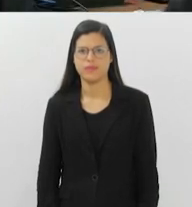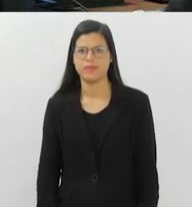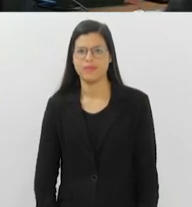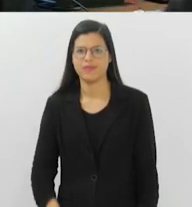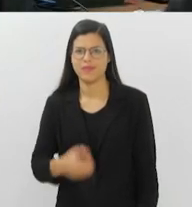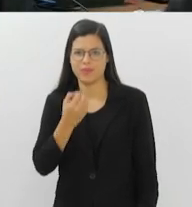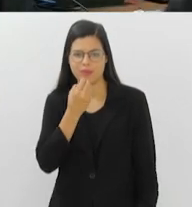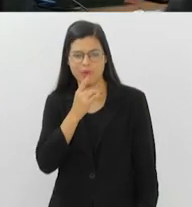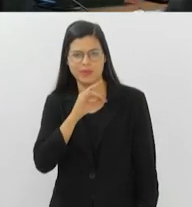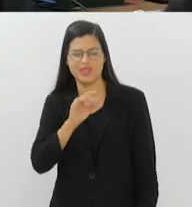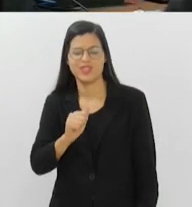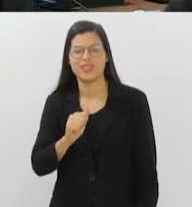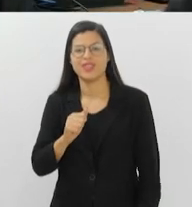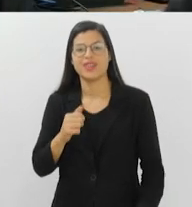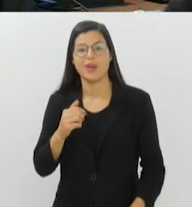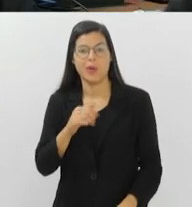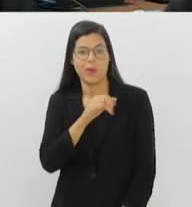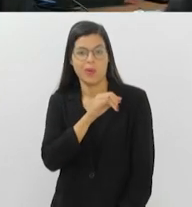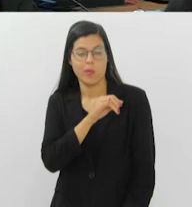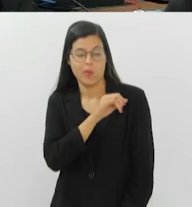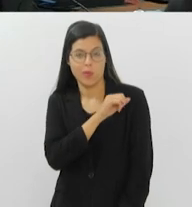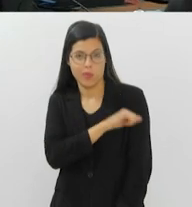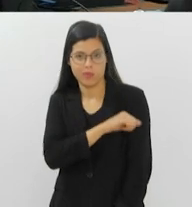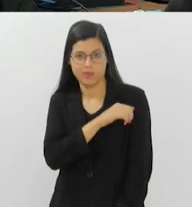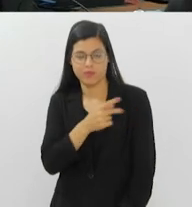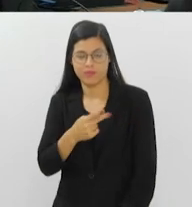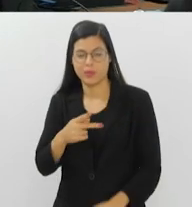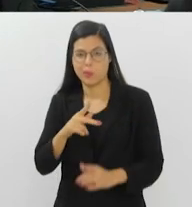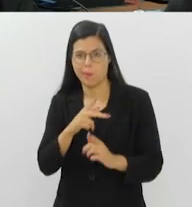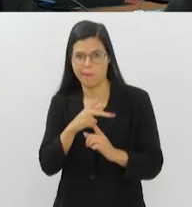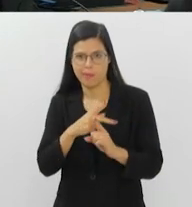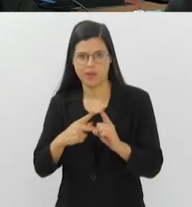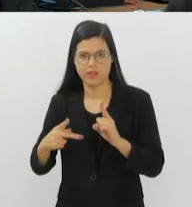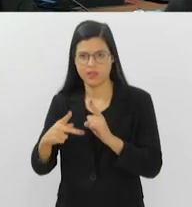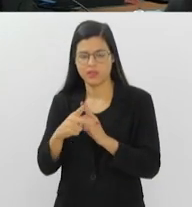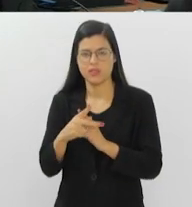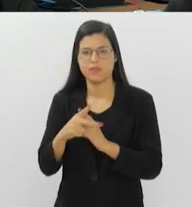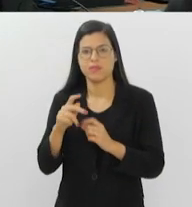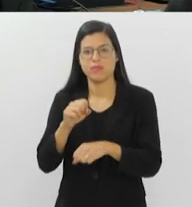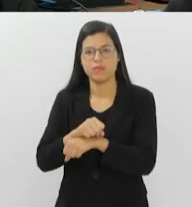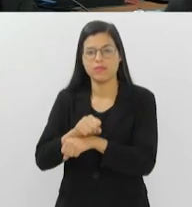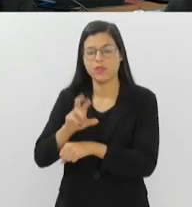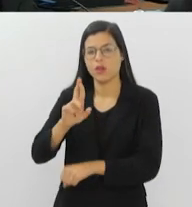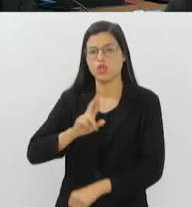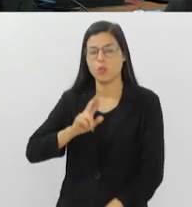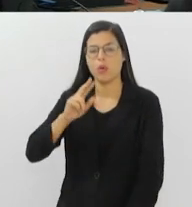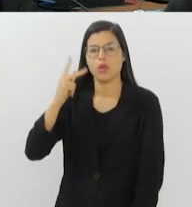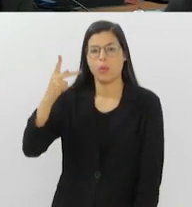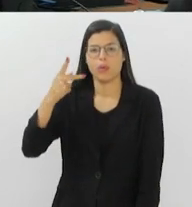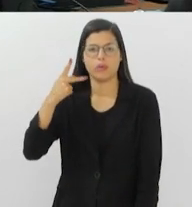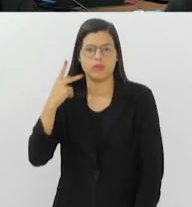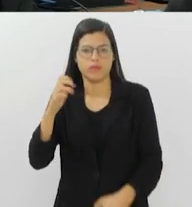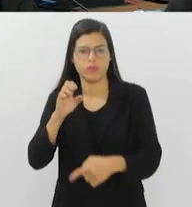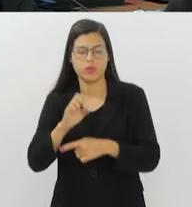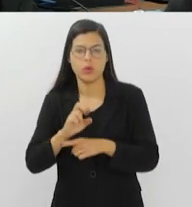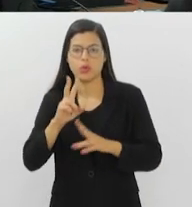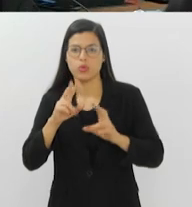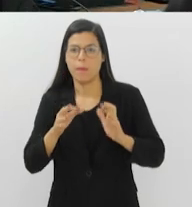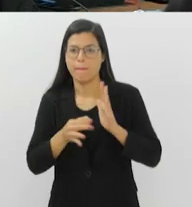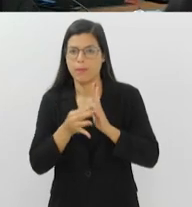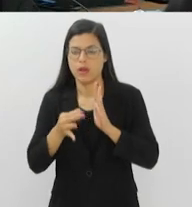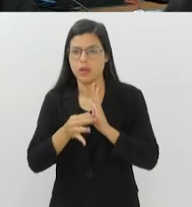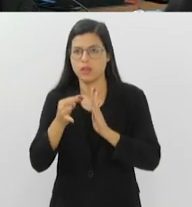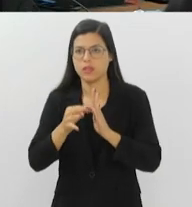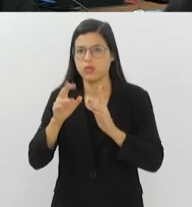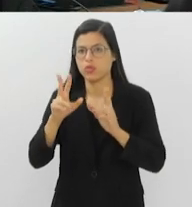Bom Dia. O Rio Previdência aguarda a resposta da Procuradoria do Estado sobre um parecer que questiona a validade do